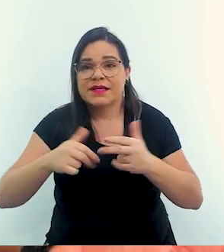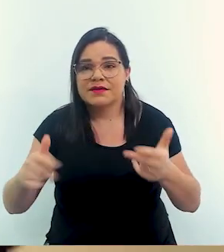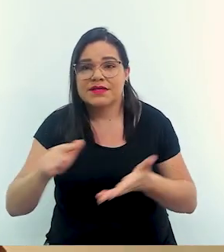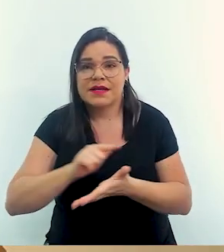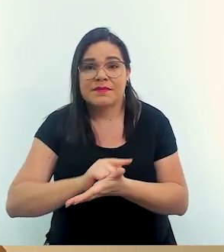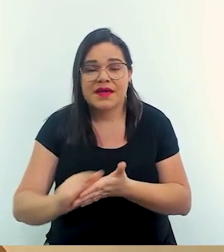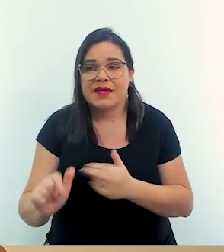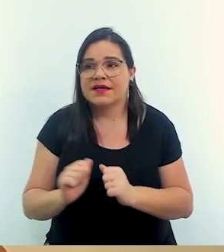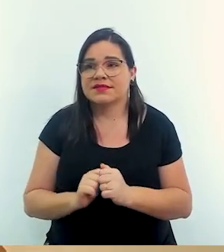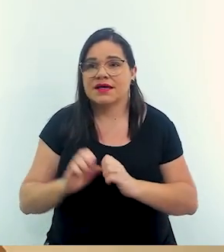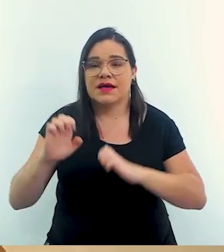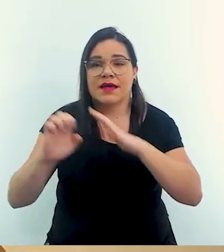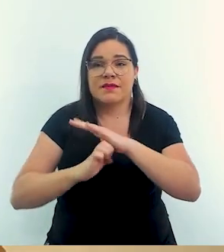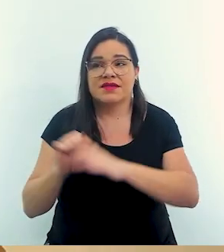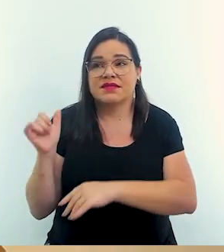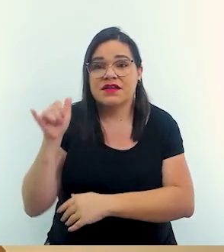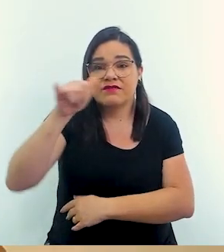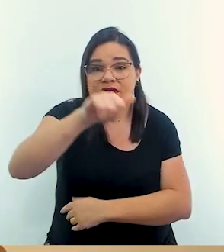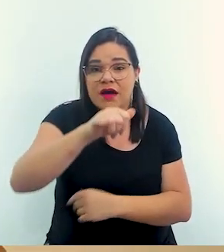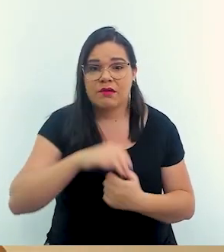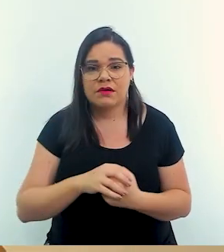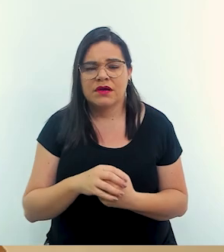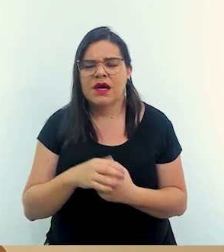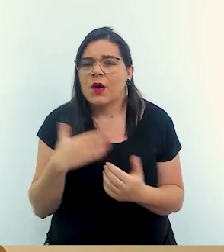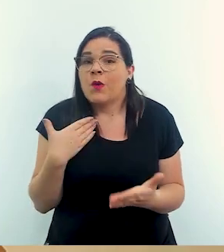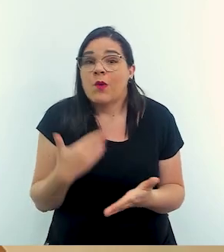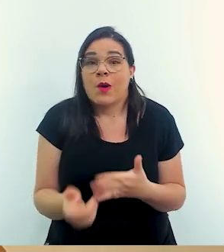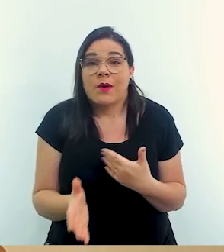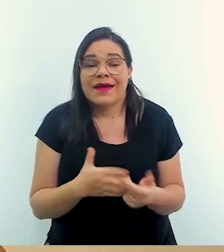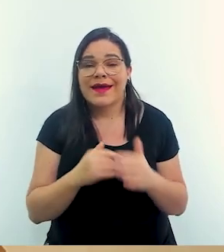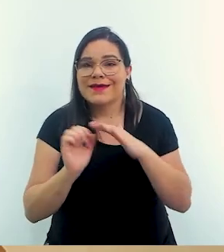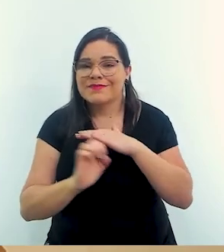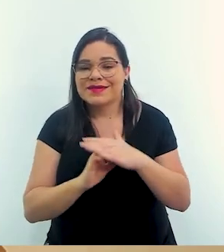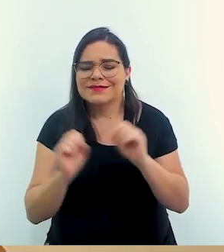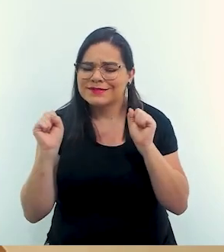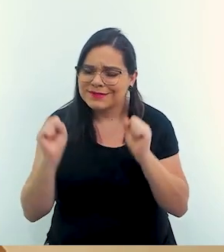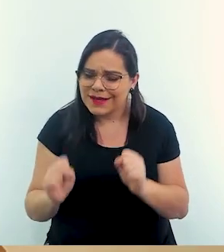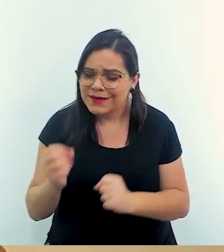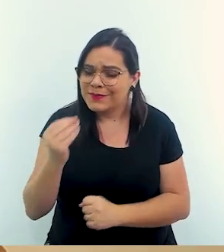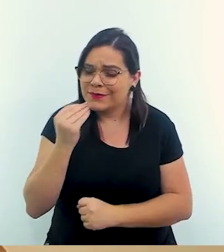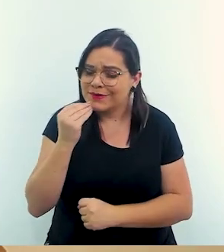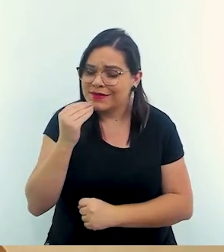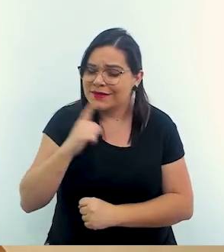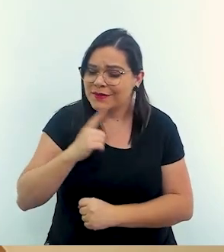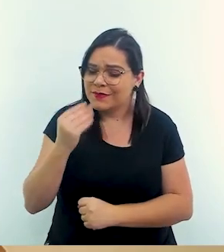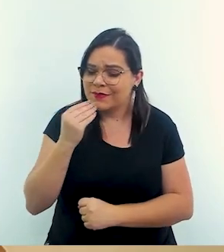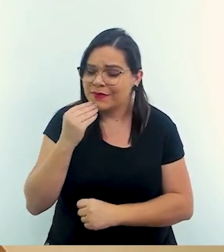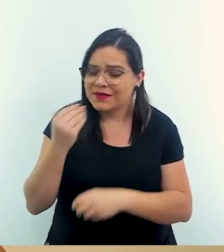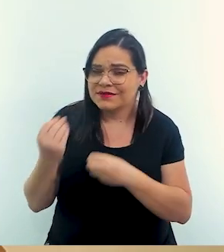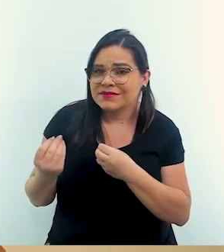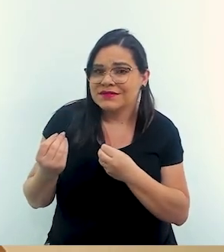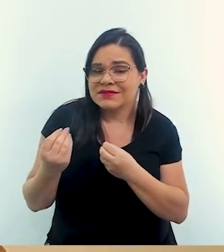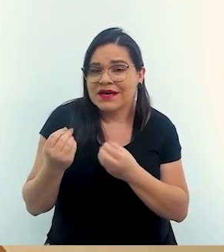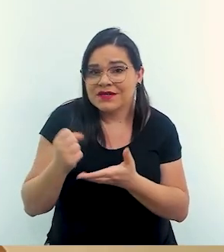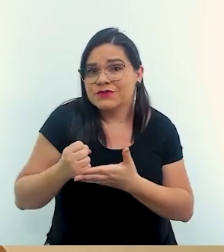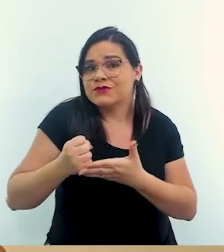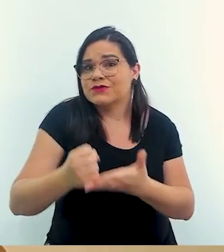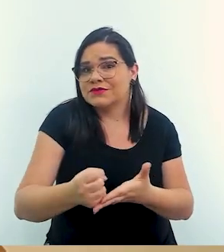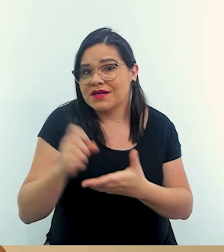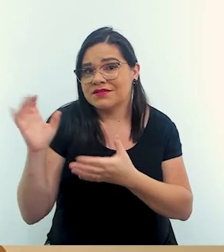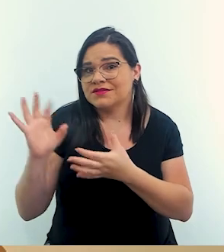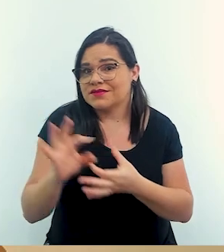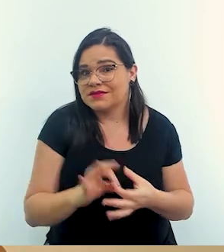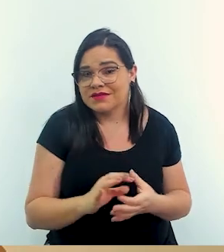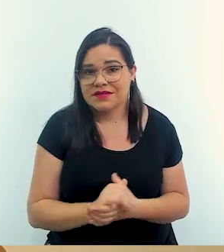de material de limpeza uma empresa de aviação qualquer empresariado a gente tem como atuar nessa situação